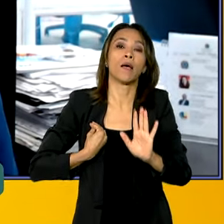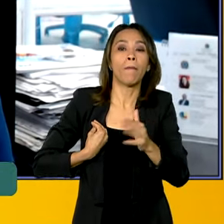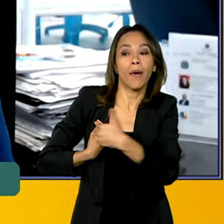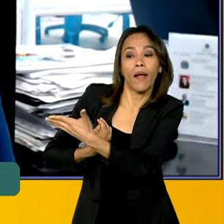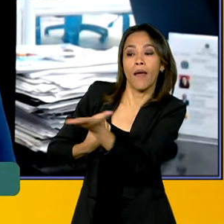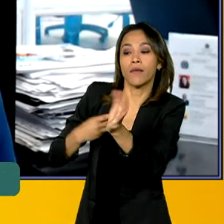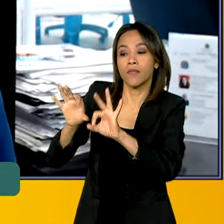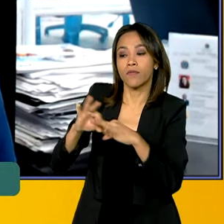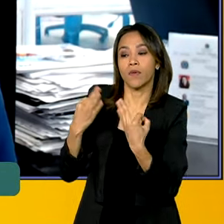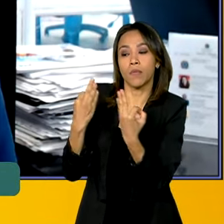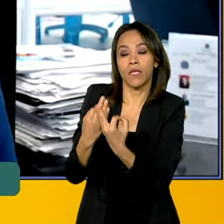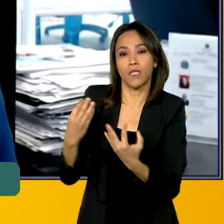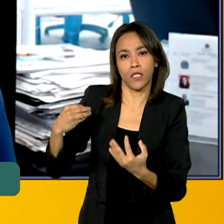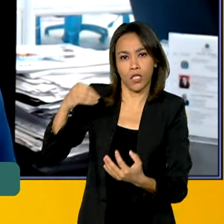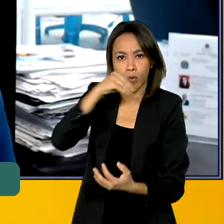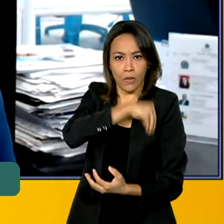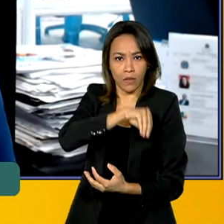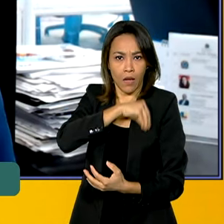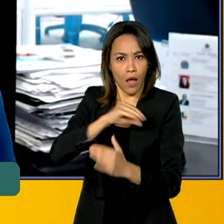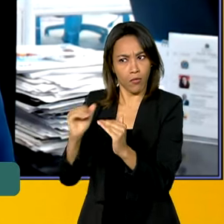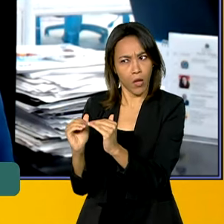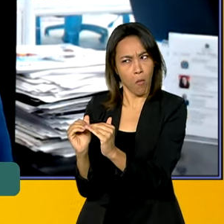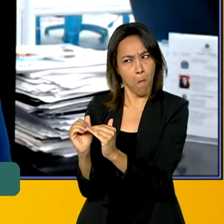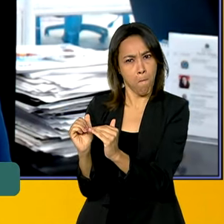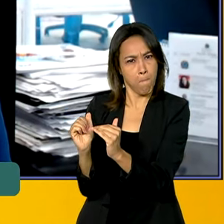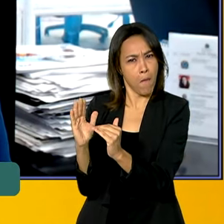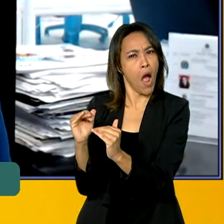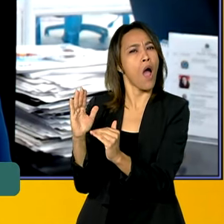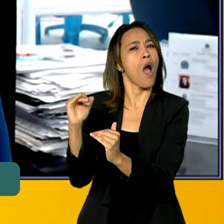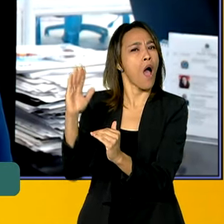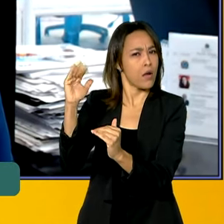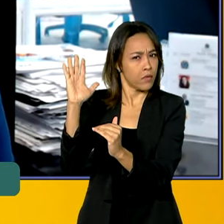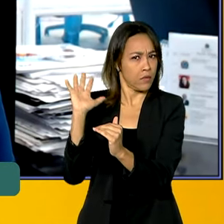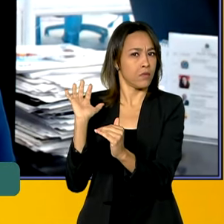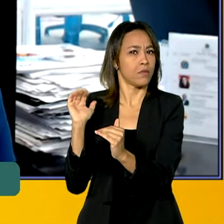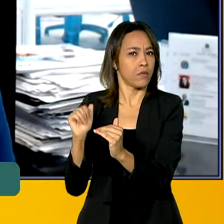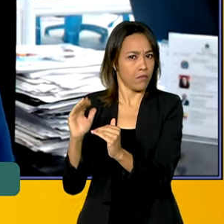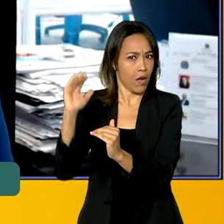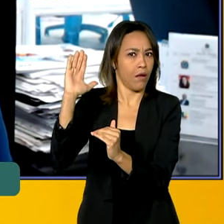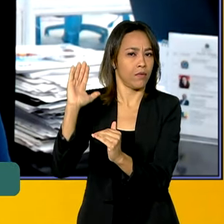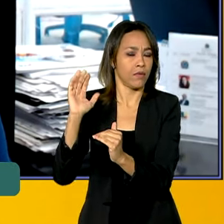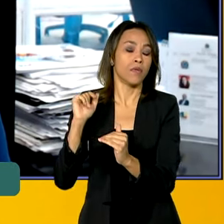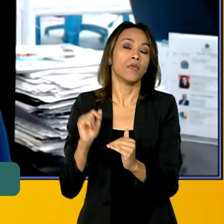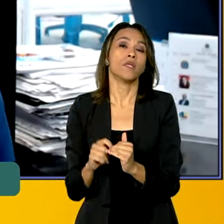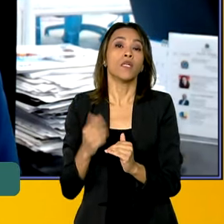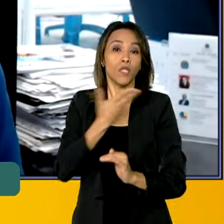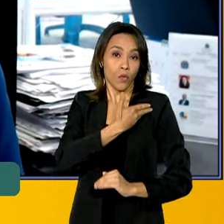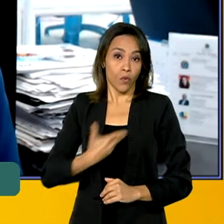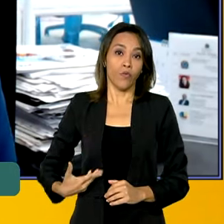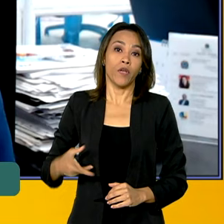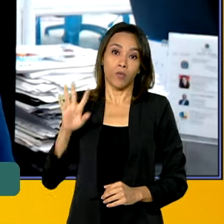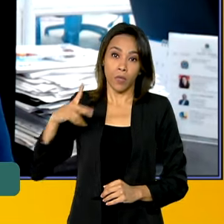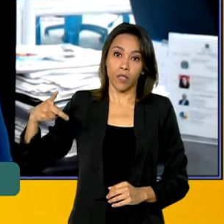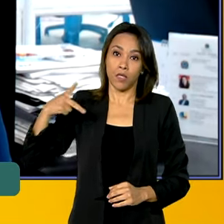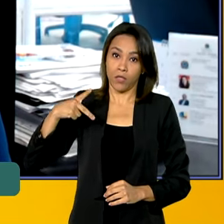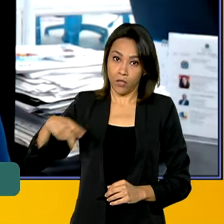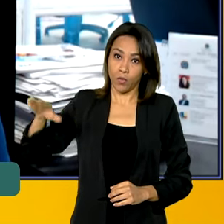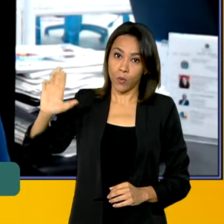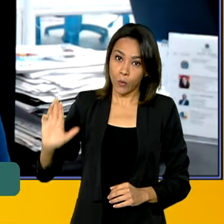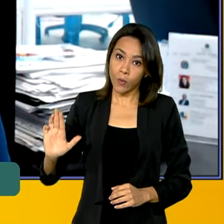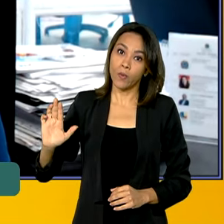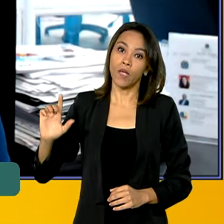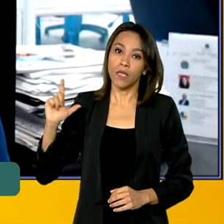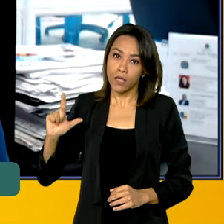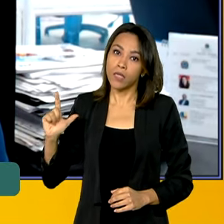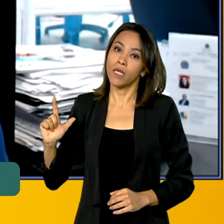estão acima desta faixa de renda que você se referiu. E o governo do presidente Lula, ele tem nos dado